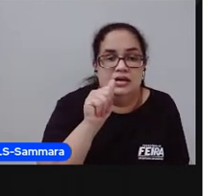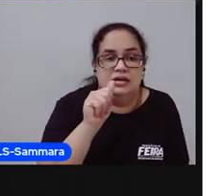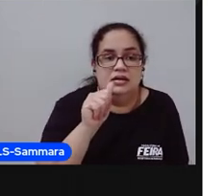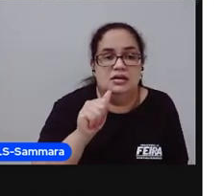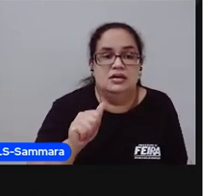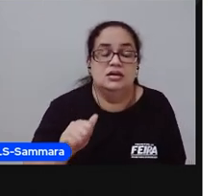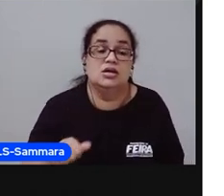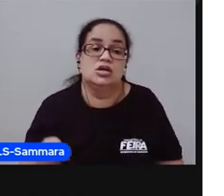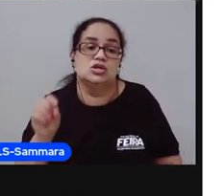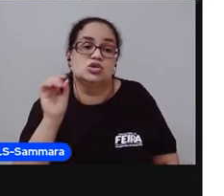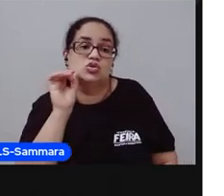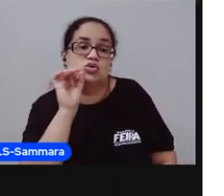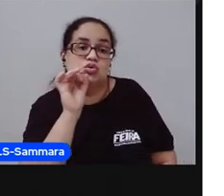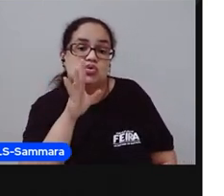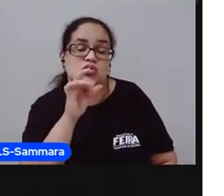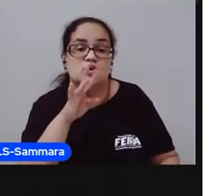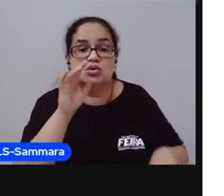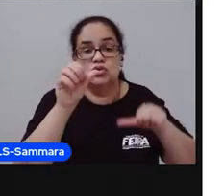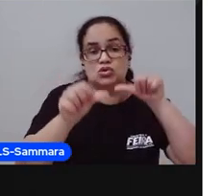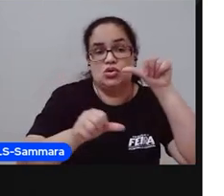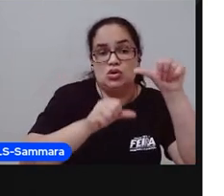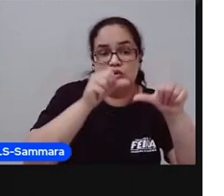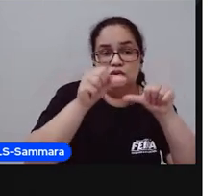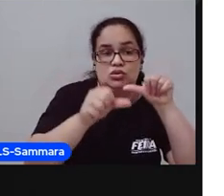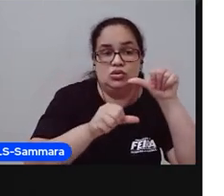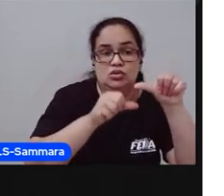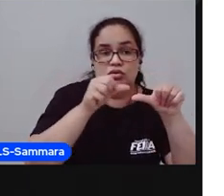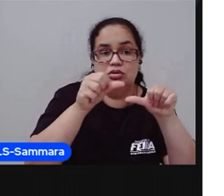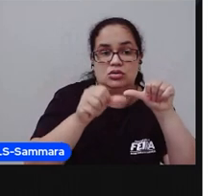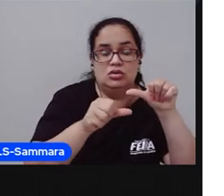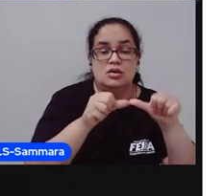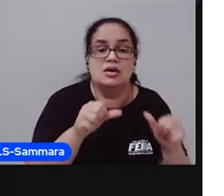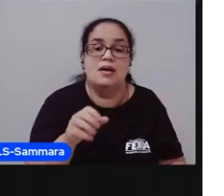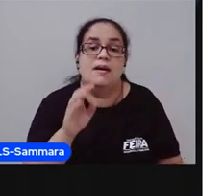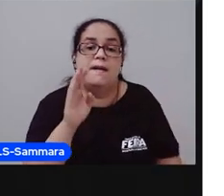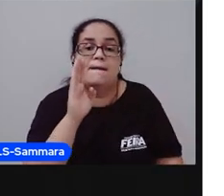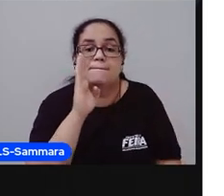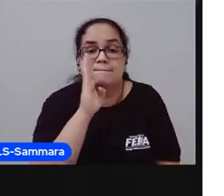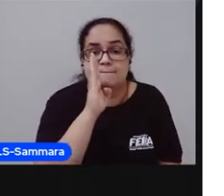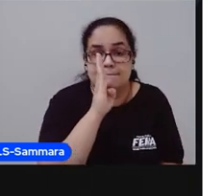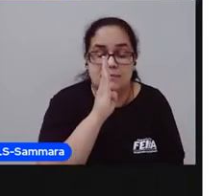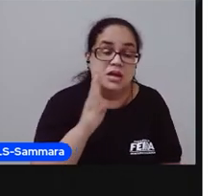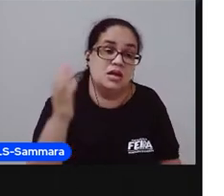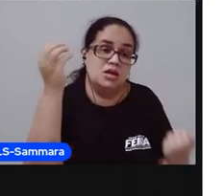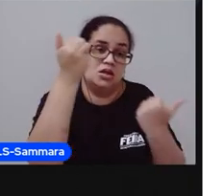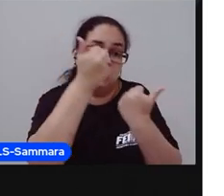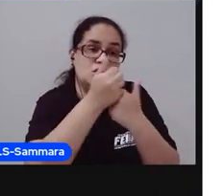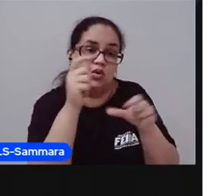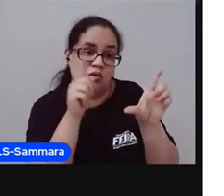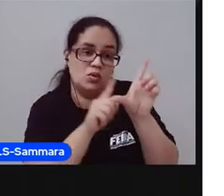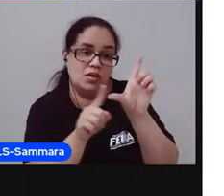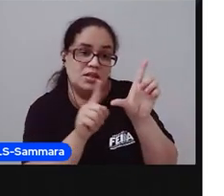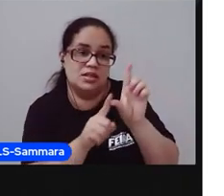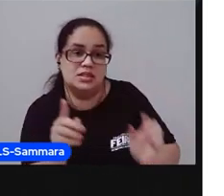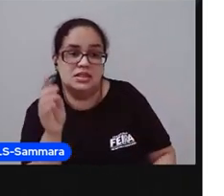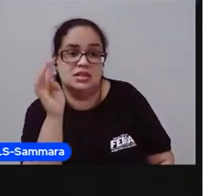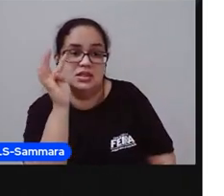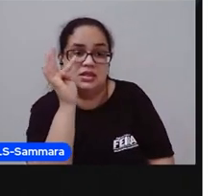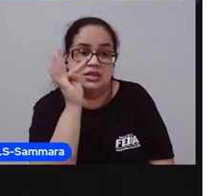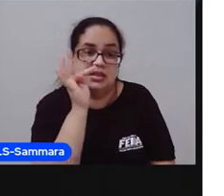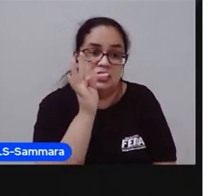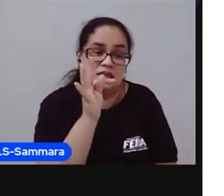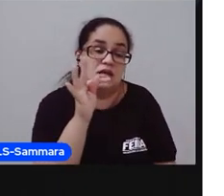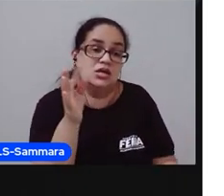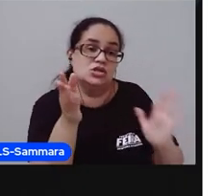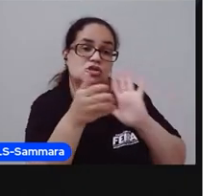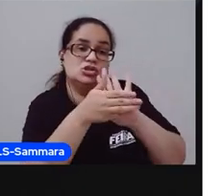Só foi trocar o B pelo T e tirar